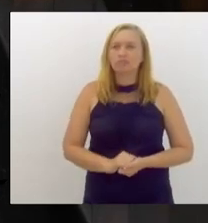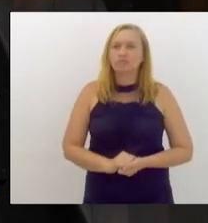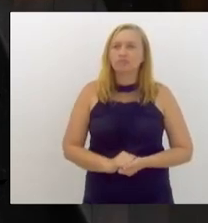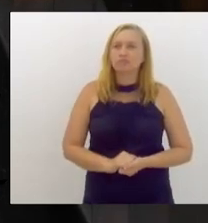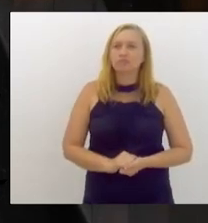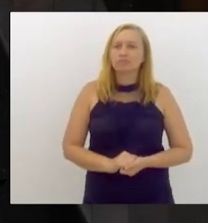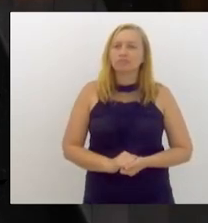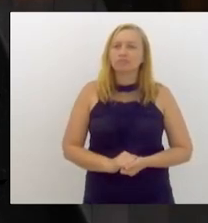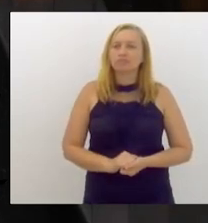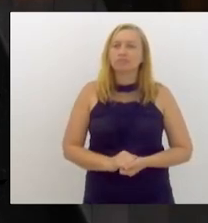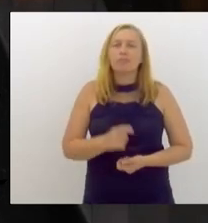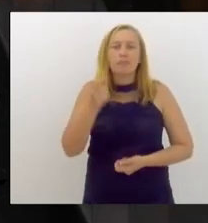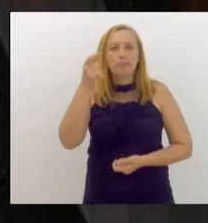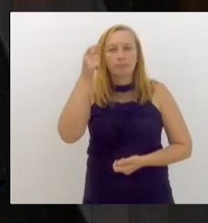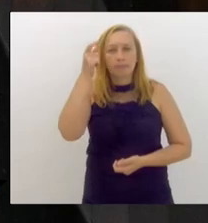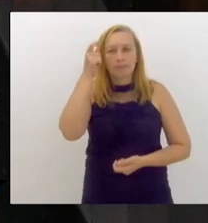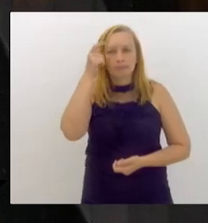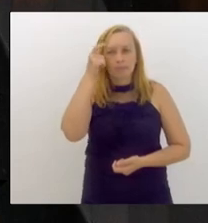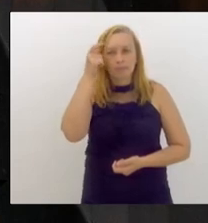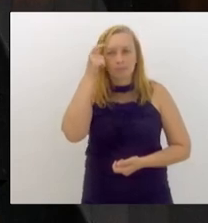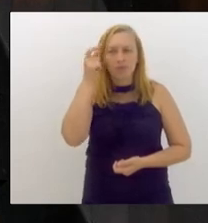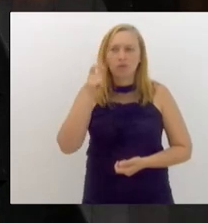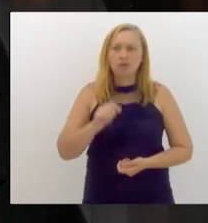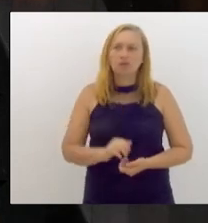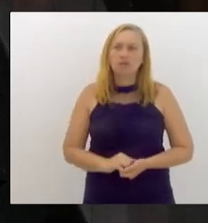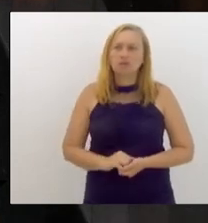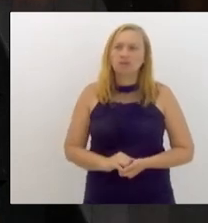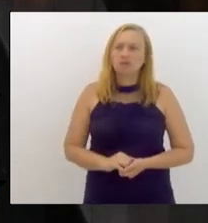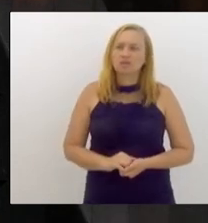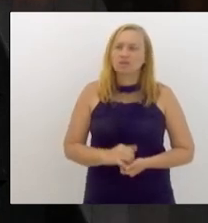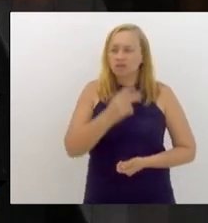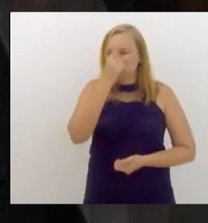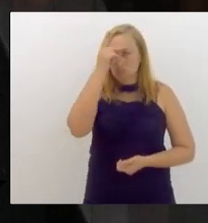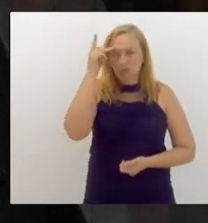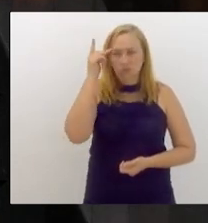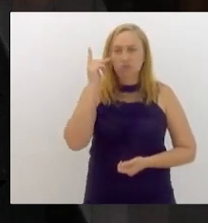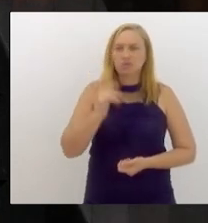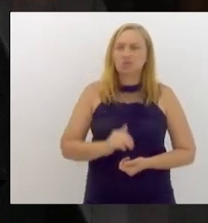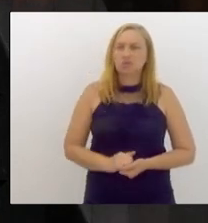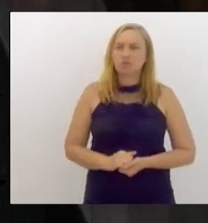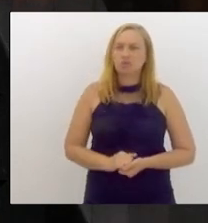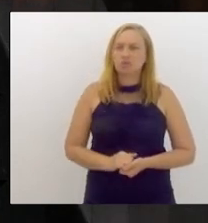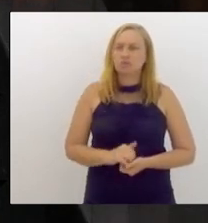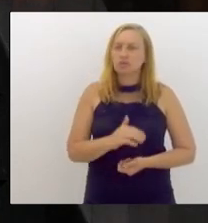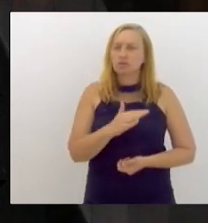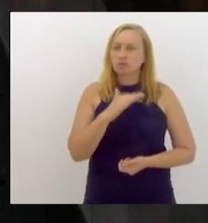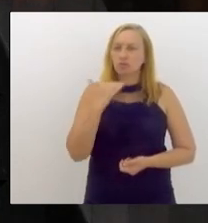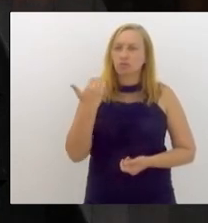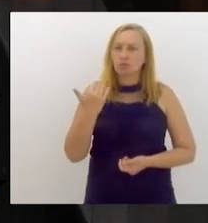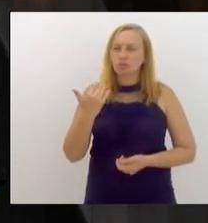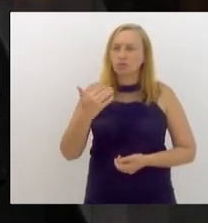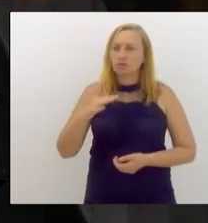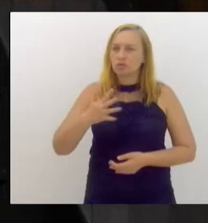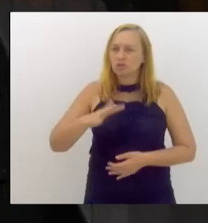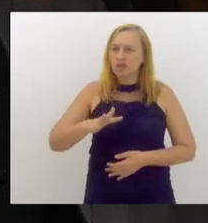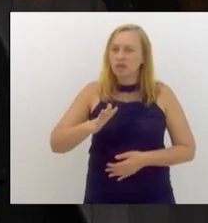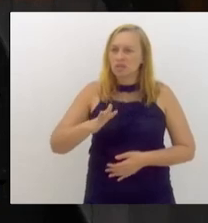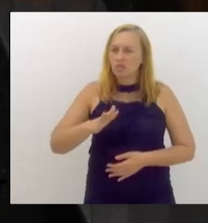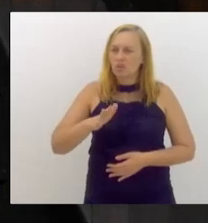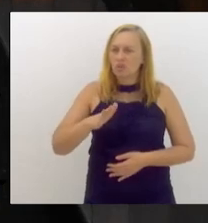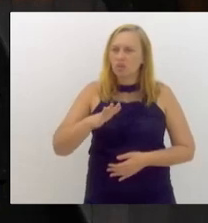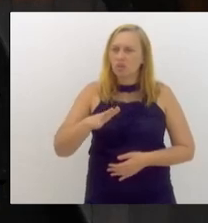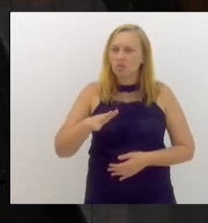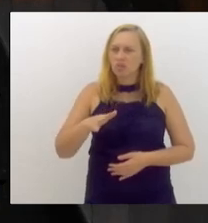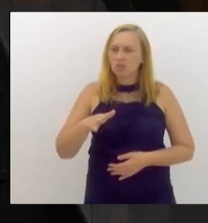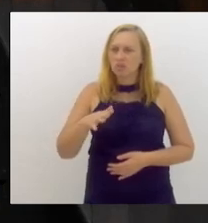em memória das vítimas do terremoto, do terrível terremoto,